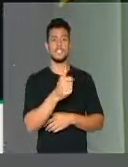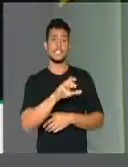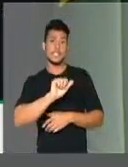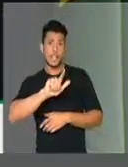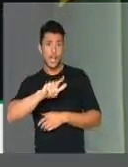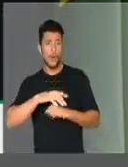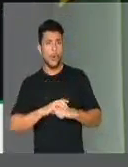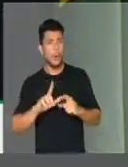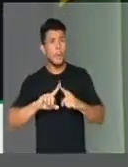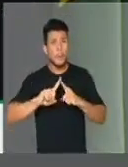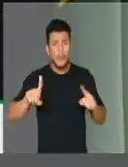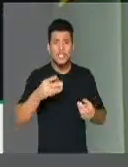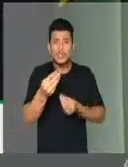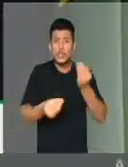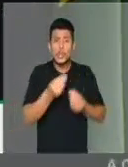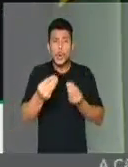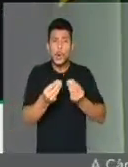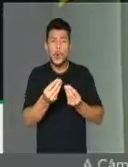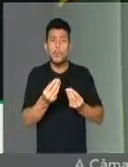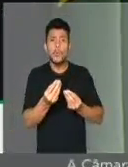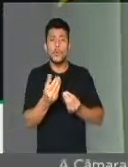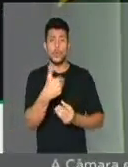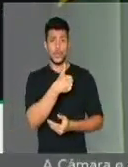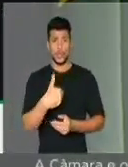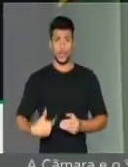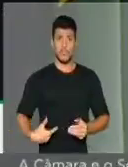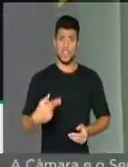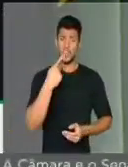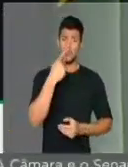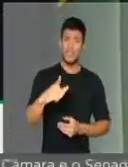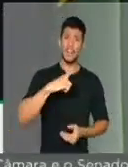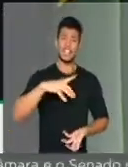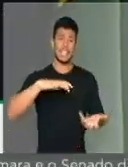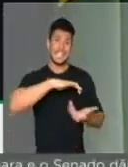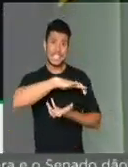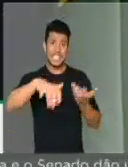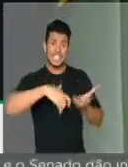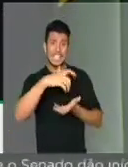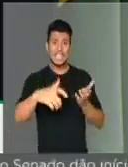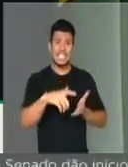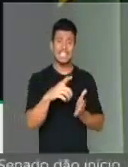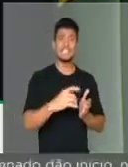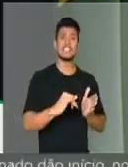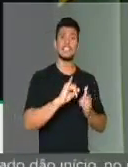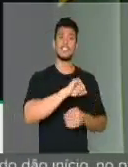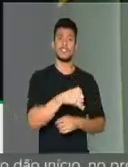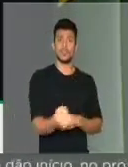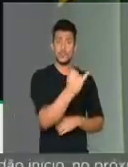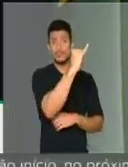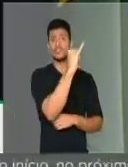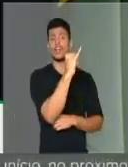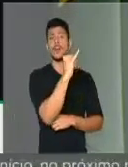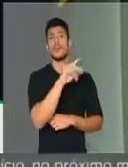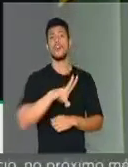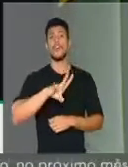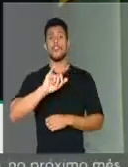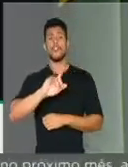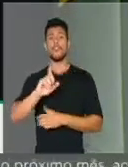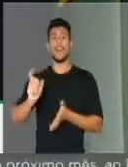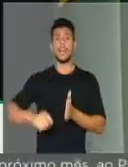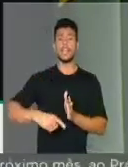inexplicável que esse mesmo governo, que fala em crise fiscal, vai patrocinar uma renúncia